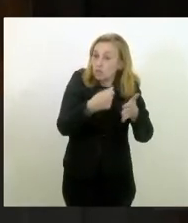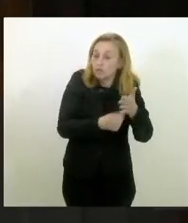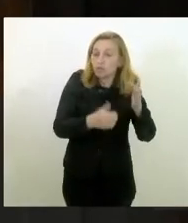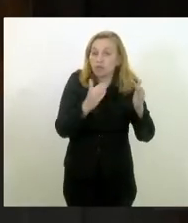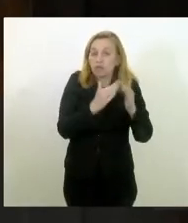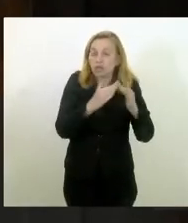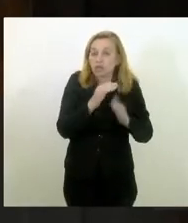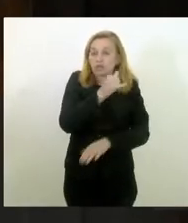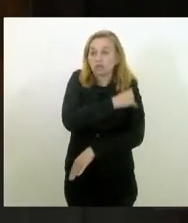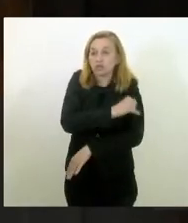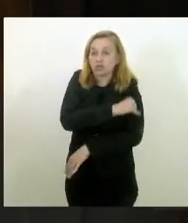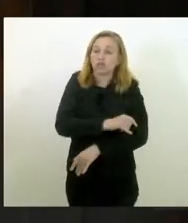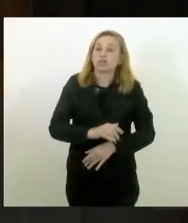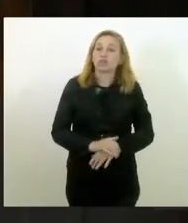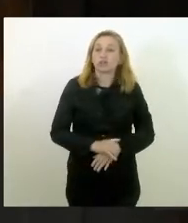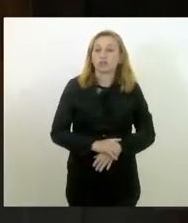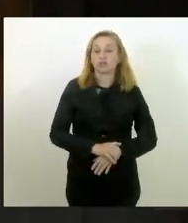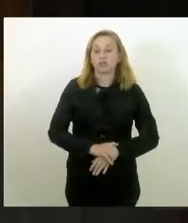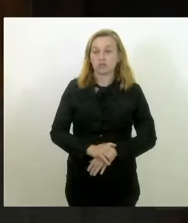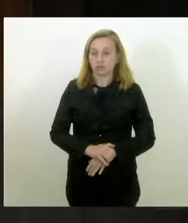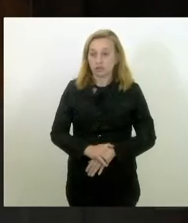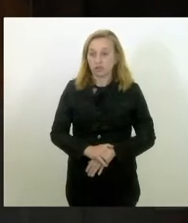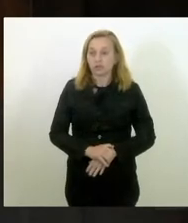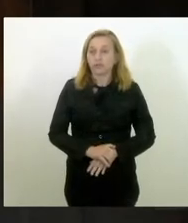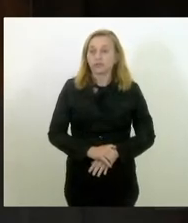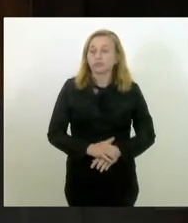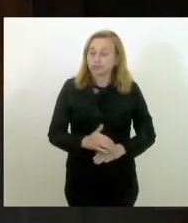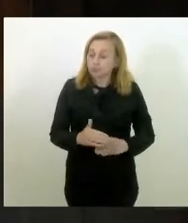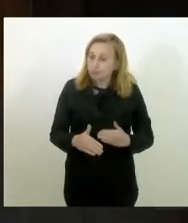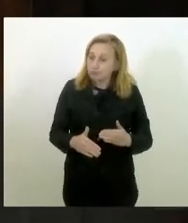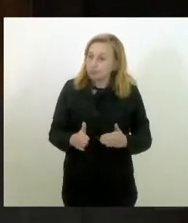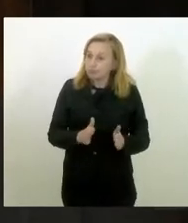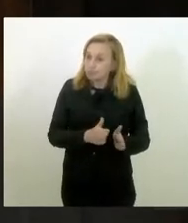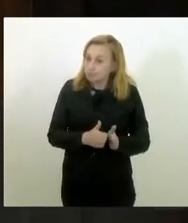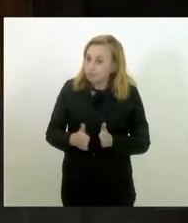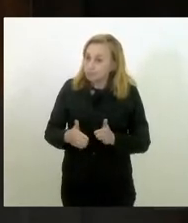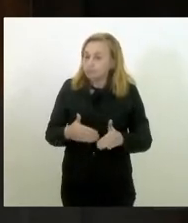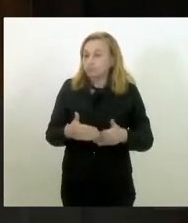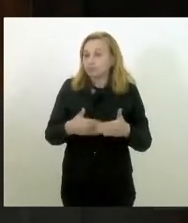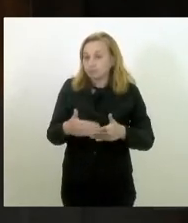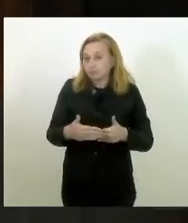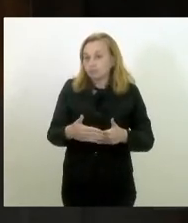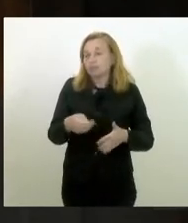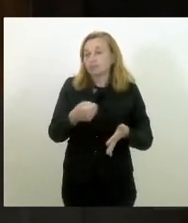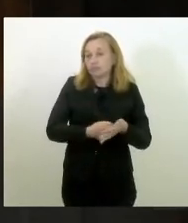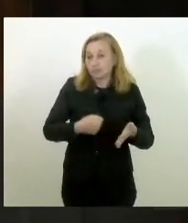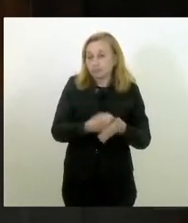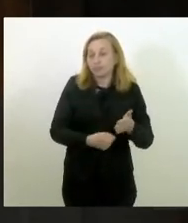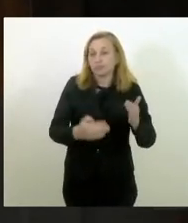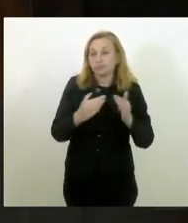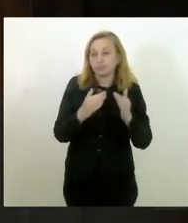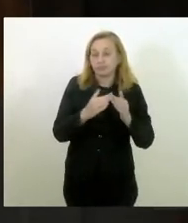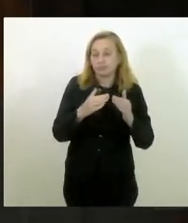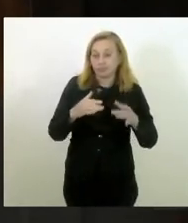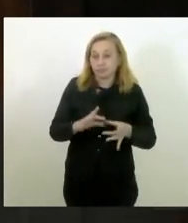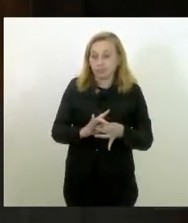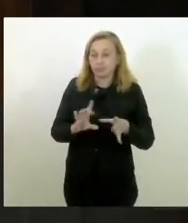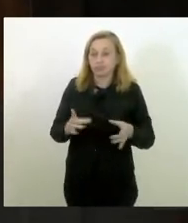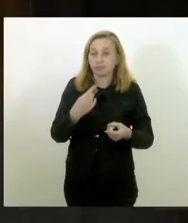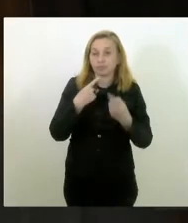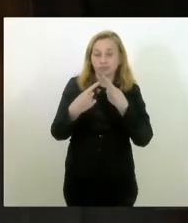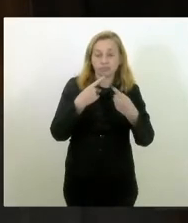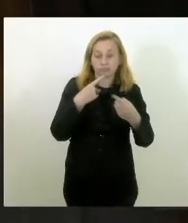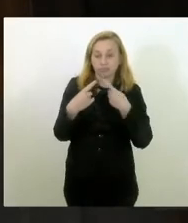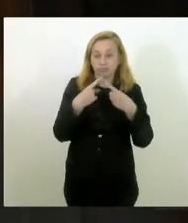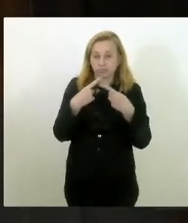de Janeiro. Pois bem, como parte desse processo de luta por moradia, houve a abertura de uma mesa de negociação